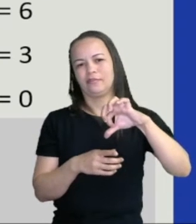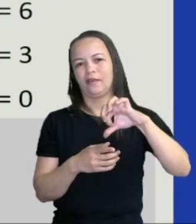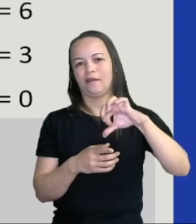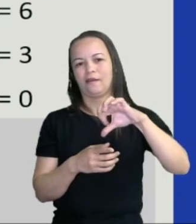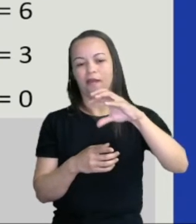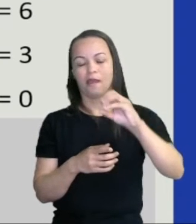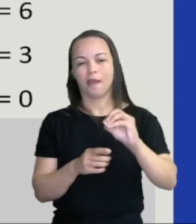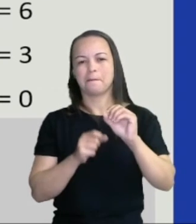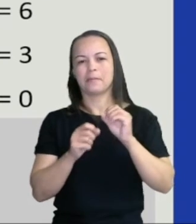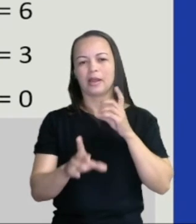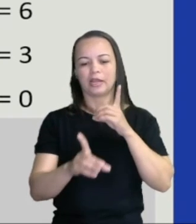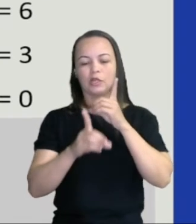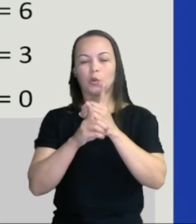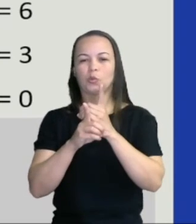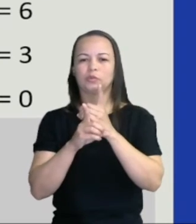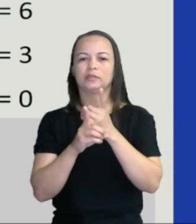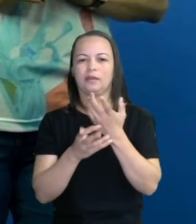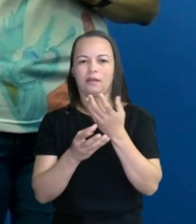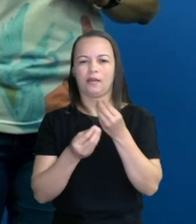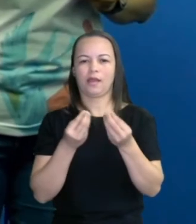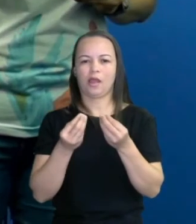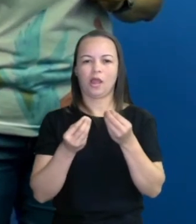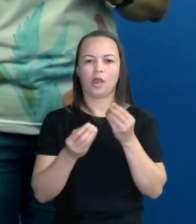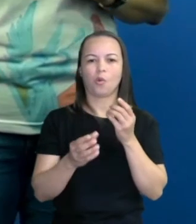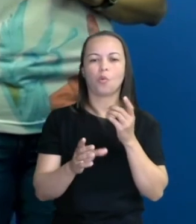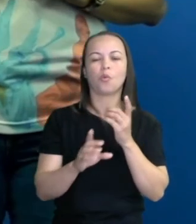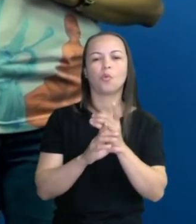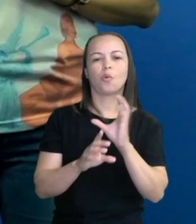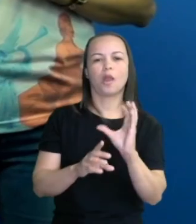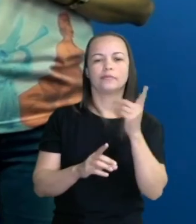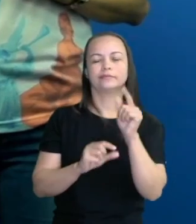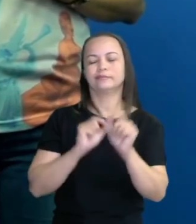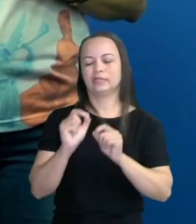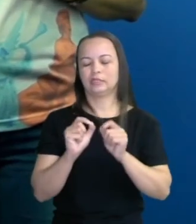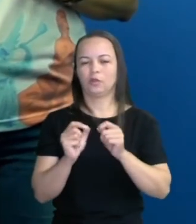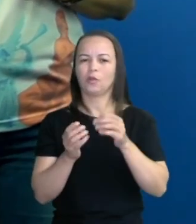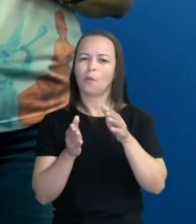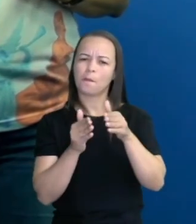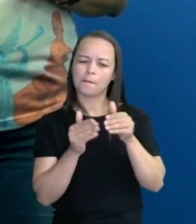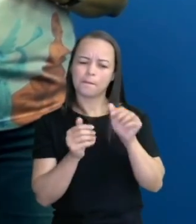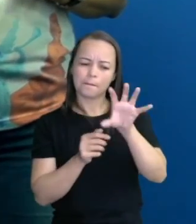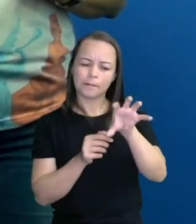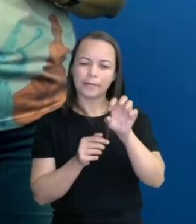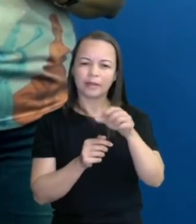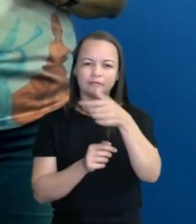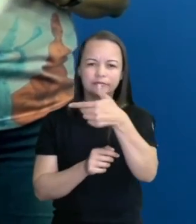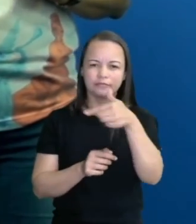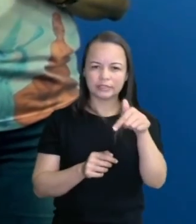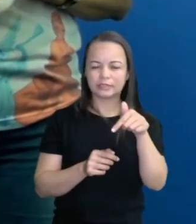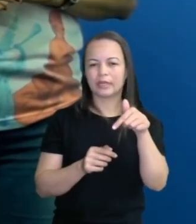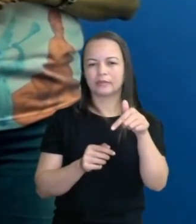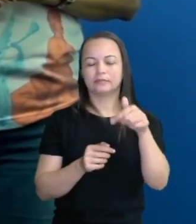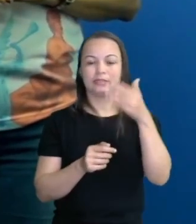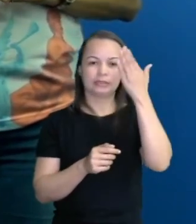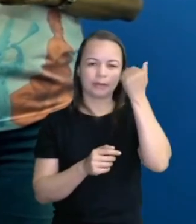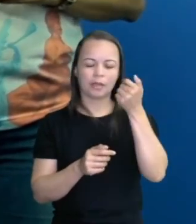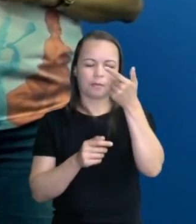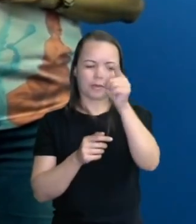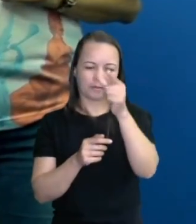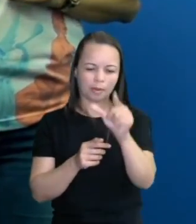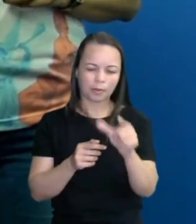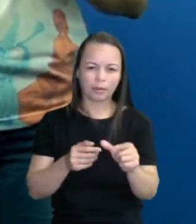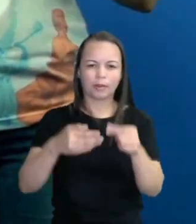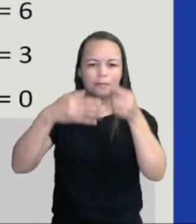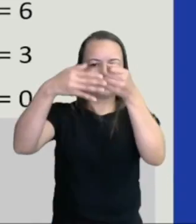subtrações para poder chegar ao resultado. Então, eu peguei só o 27. Para saber quantas repetições eu poderia ter aí.